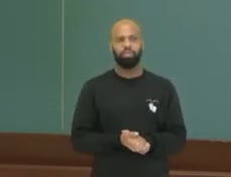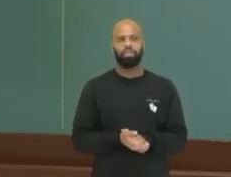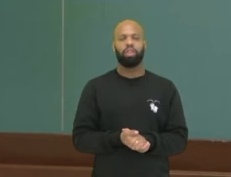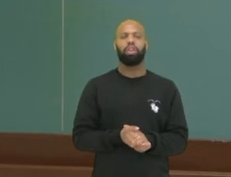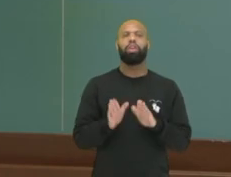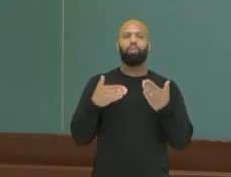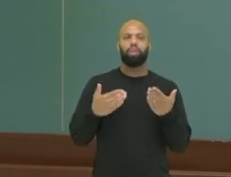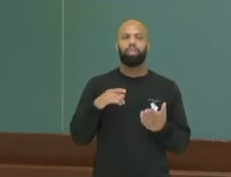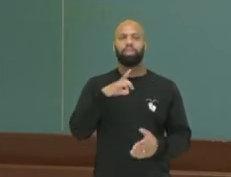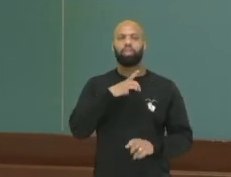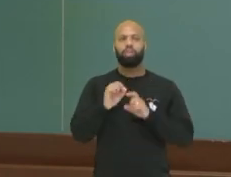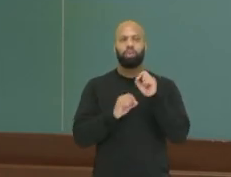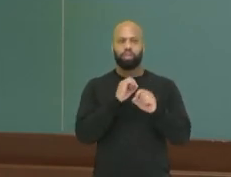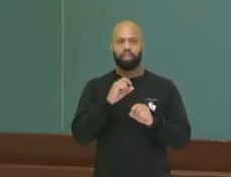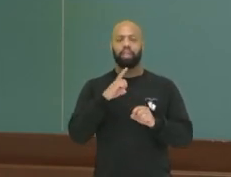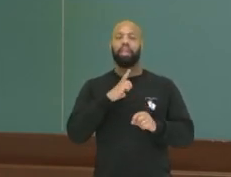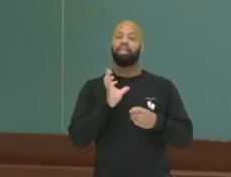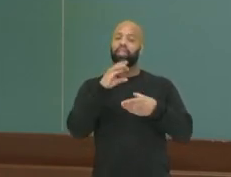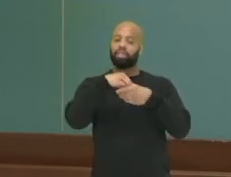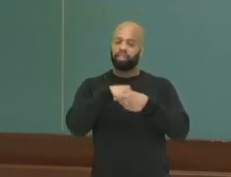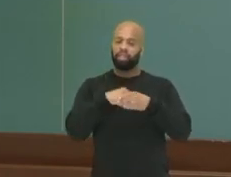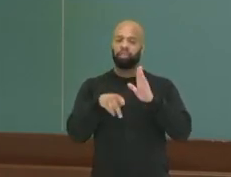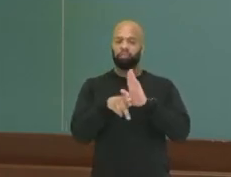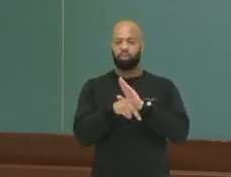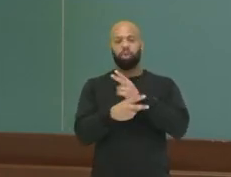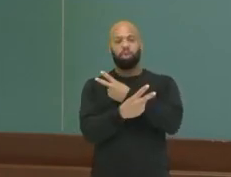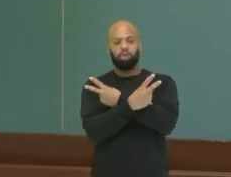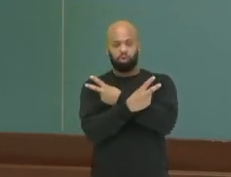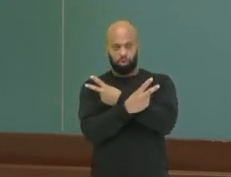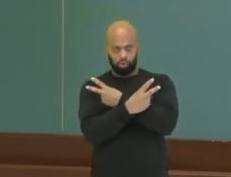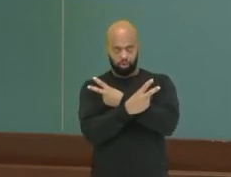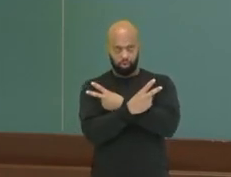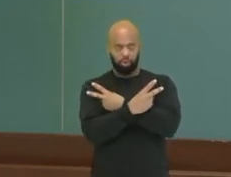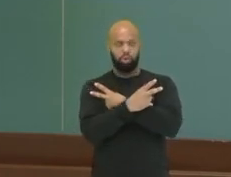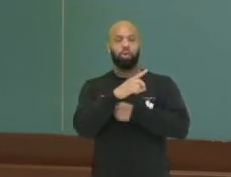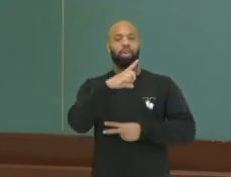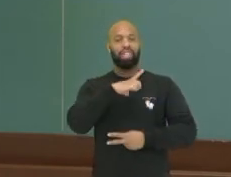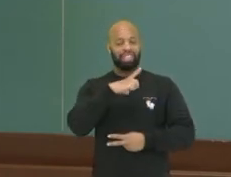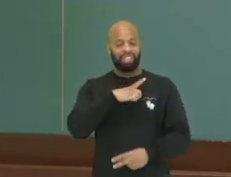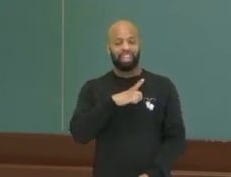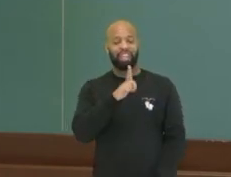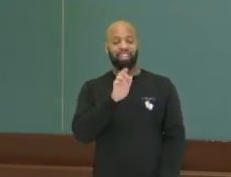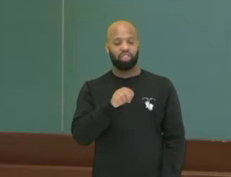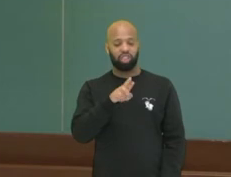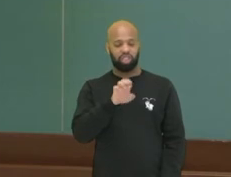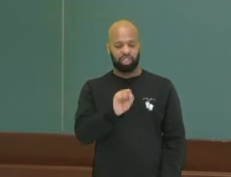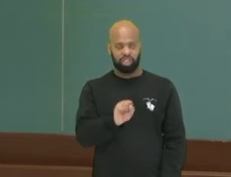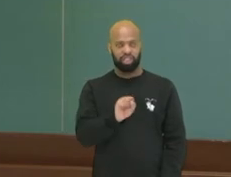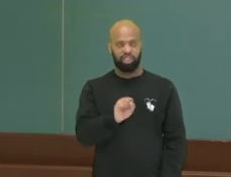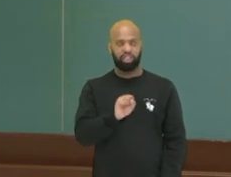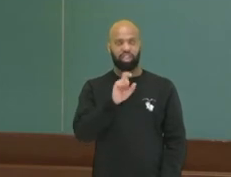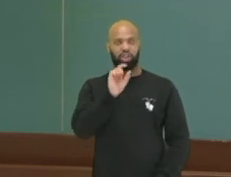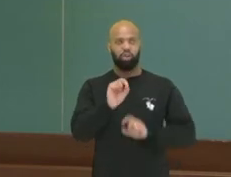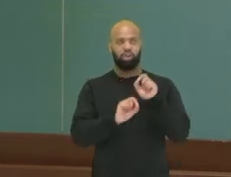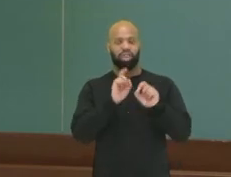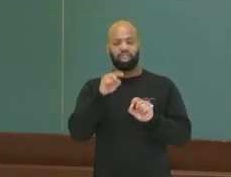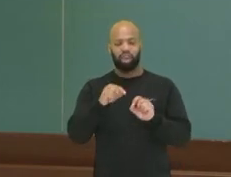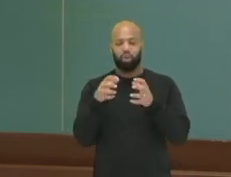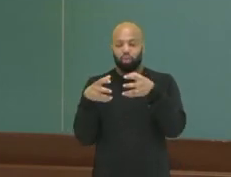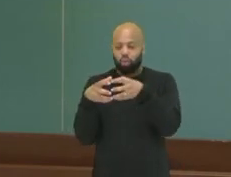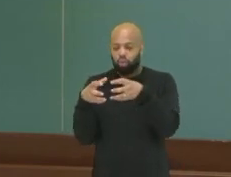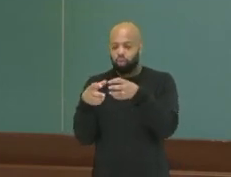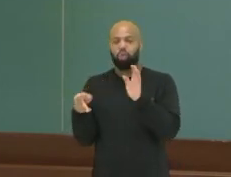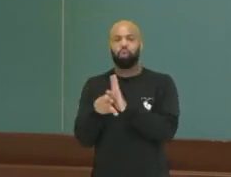Então, encontramos nos cromossomos, esses genes, né? Que são formados pela cadeia de DNA.